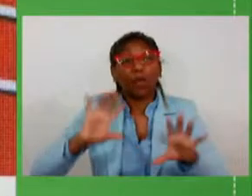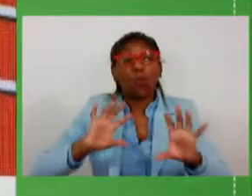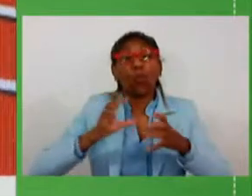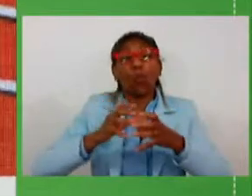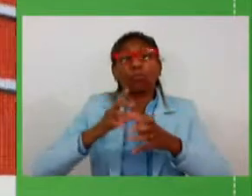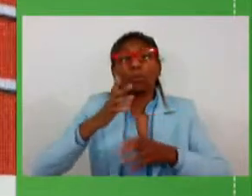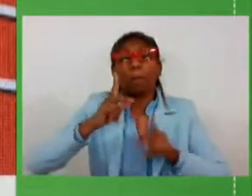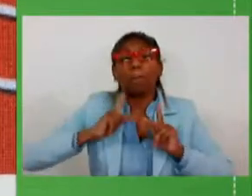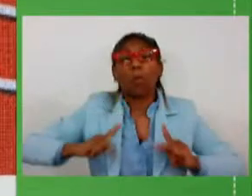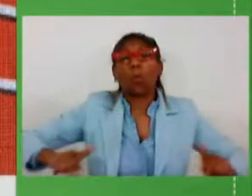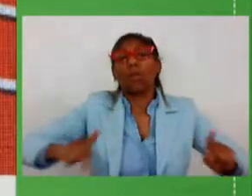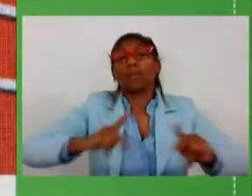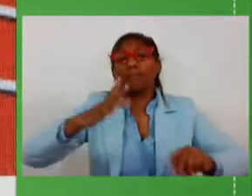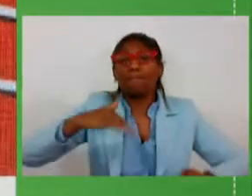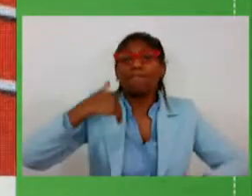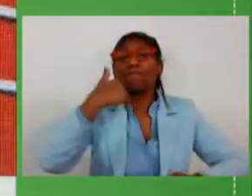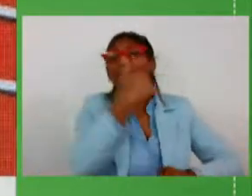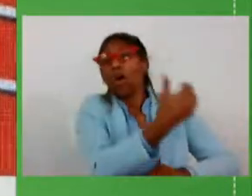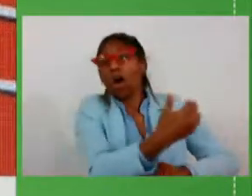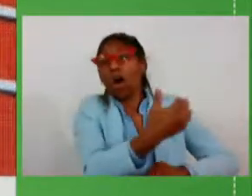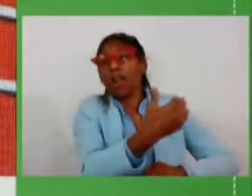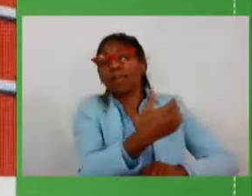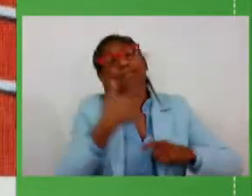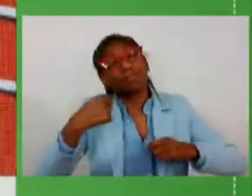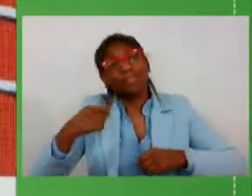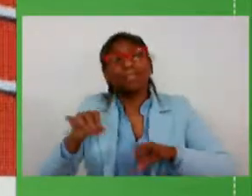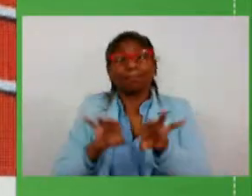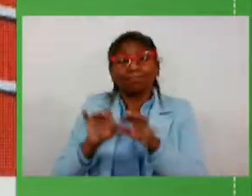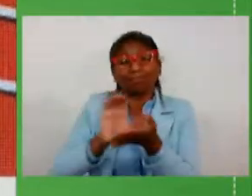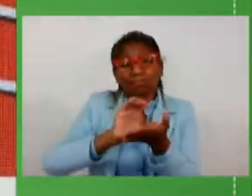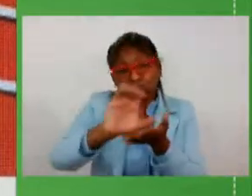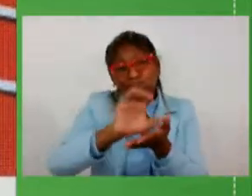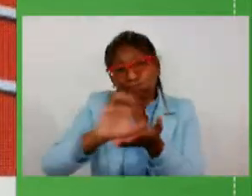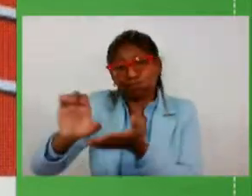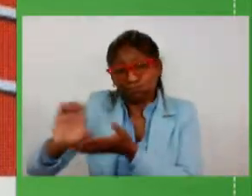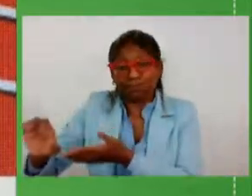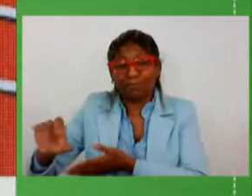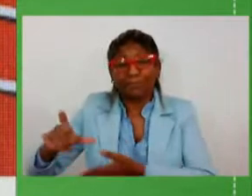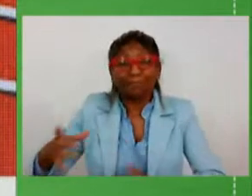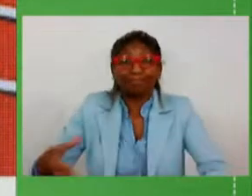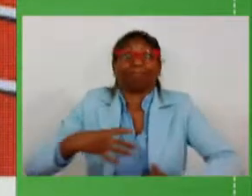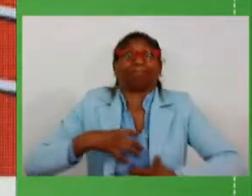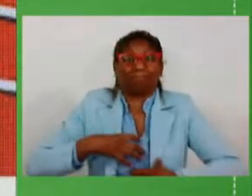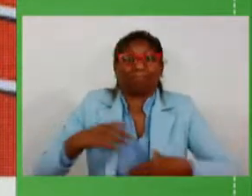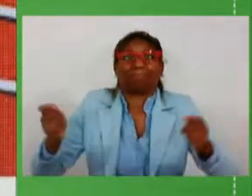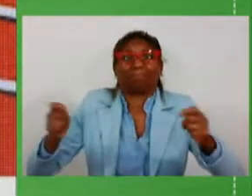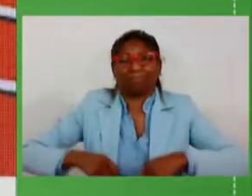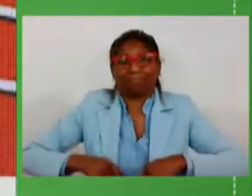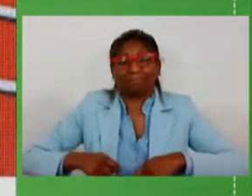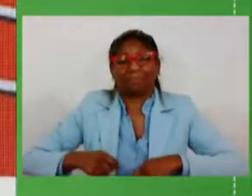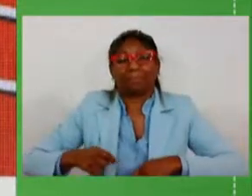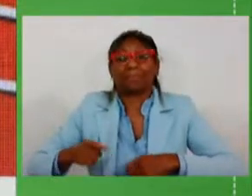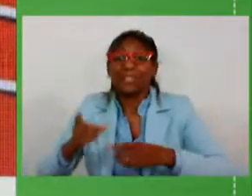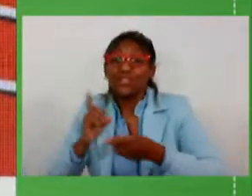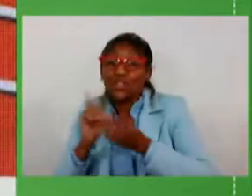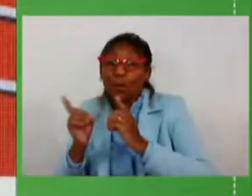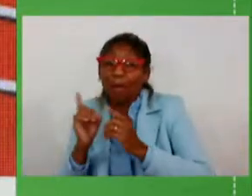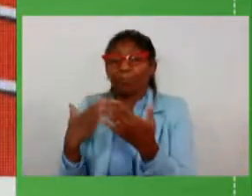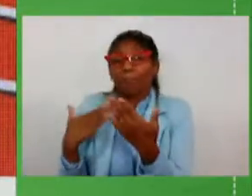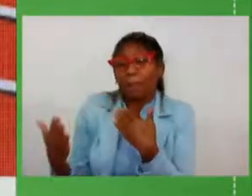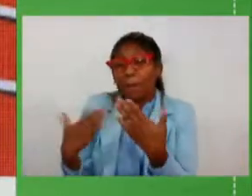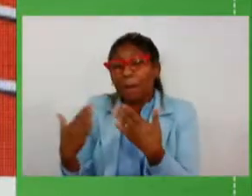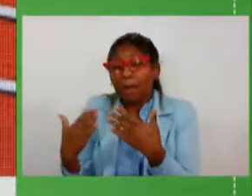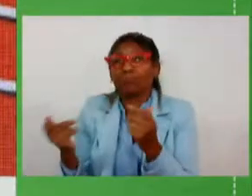fora que precisa desses investimentos e que vai ser afetada pela nossa capacidade de dialogar ou não se nós não dialogarmos e não